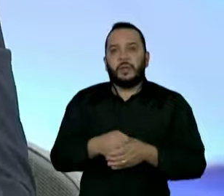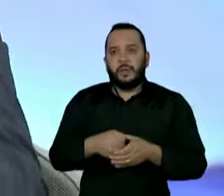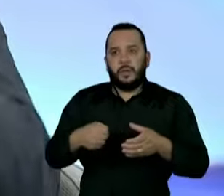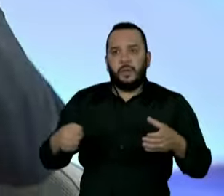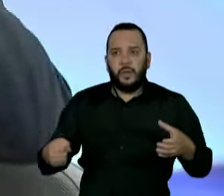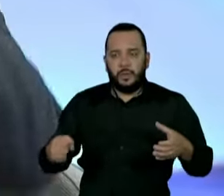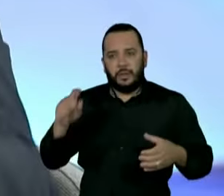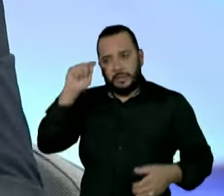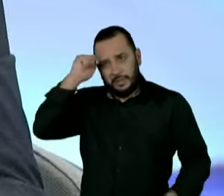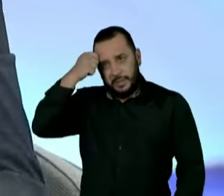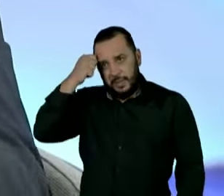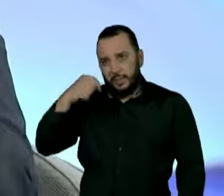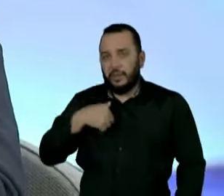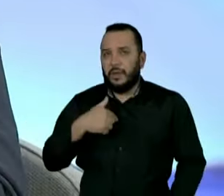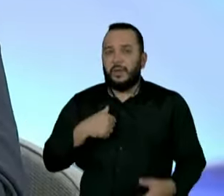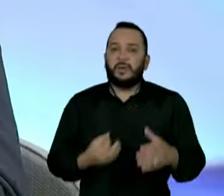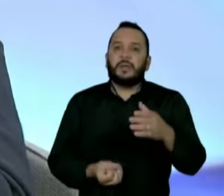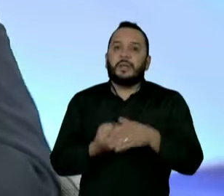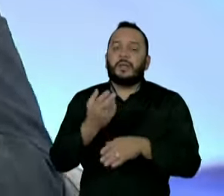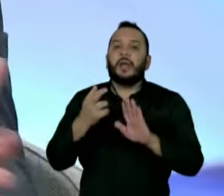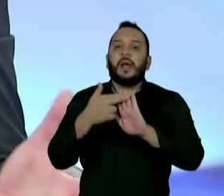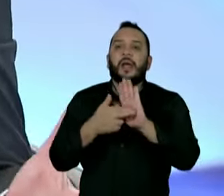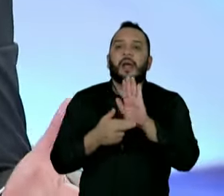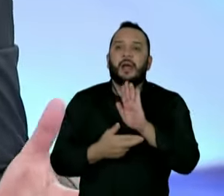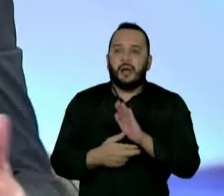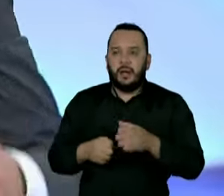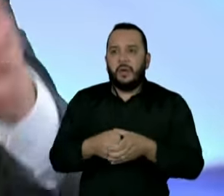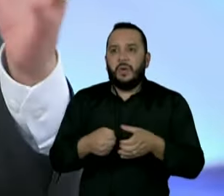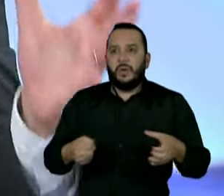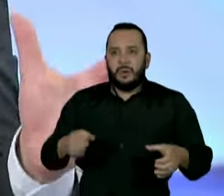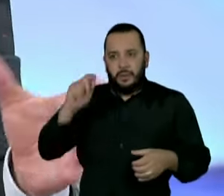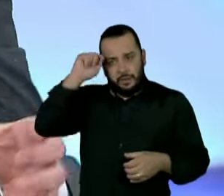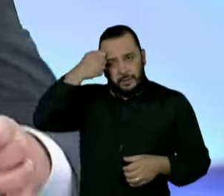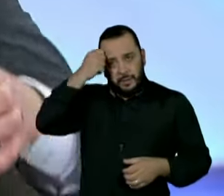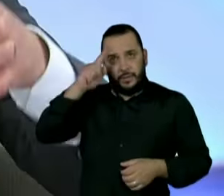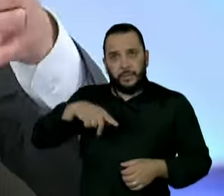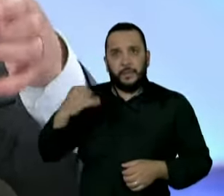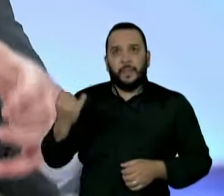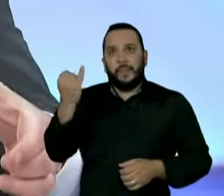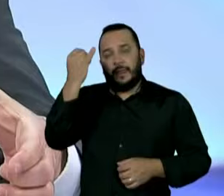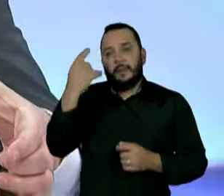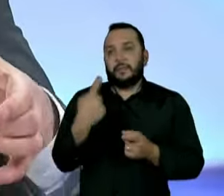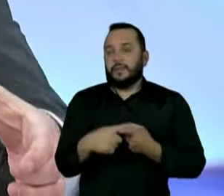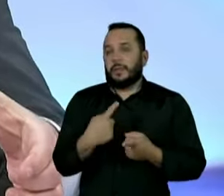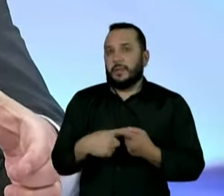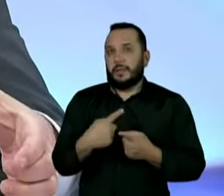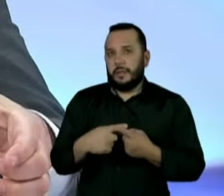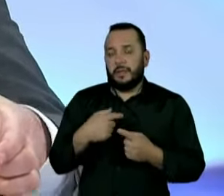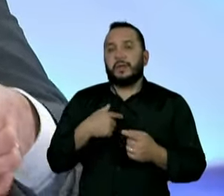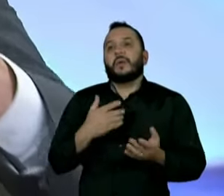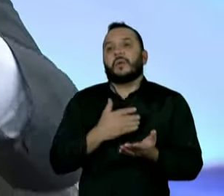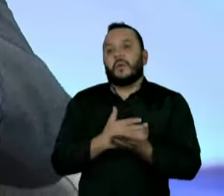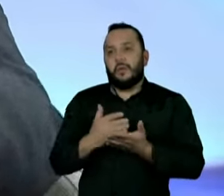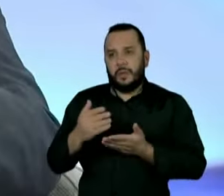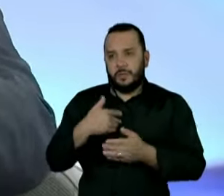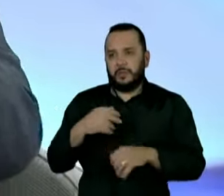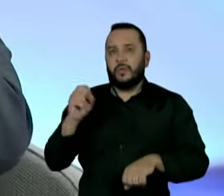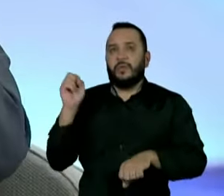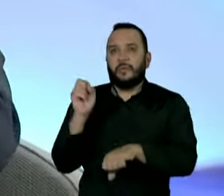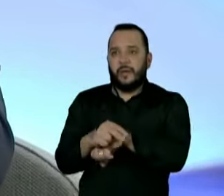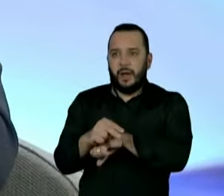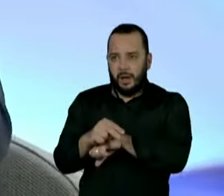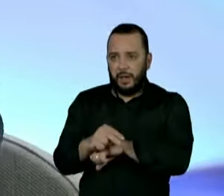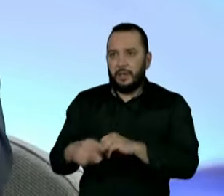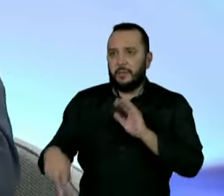nós criamos a regra que criou essas cotas. Foi super importante porque, a partir daí, um determinado número de vagas coube